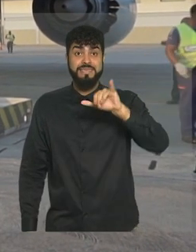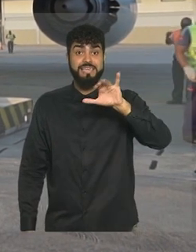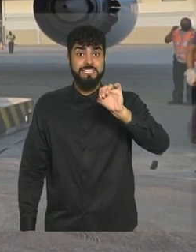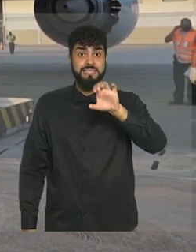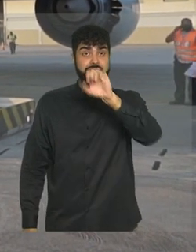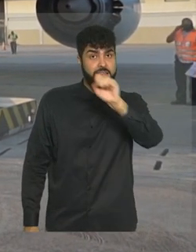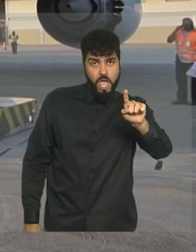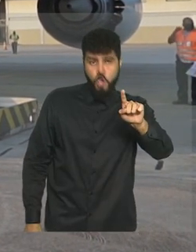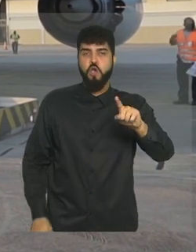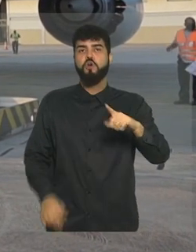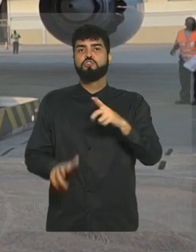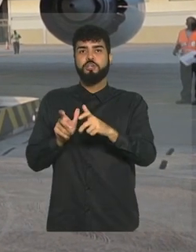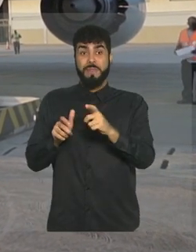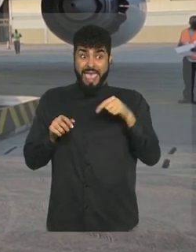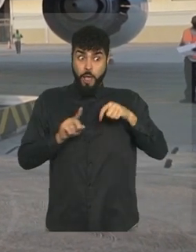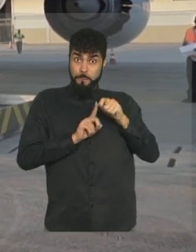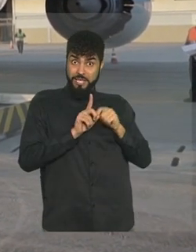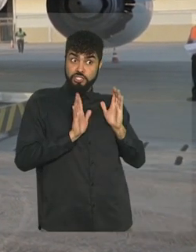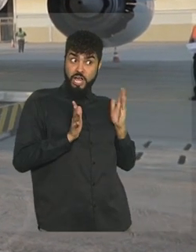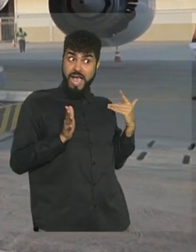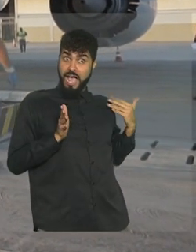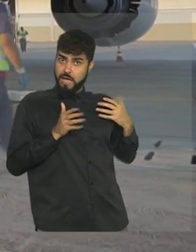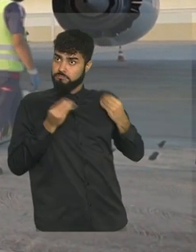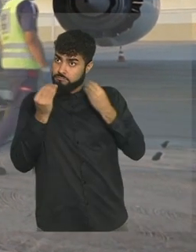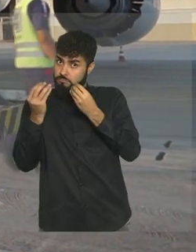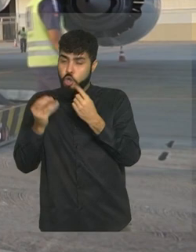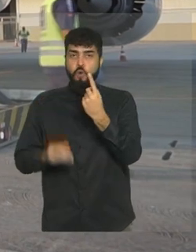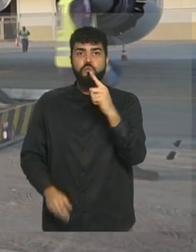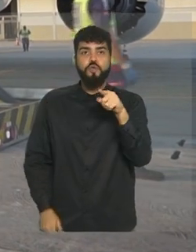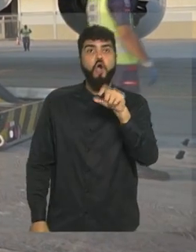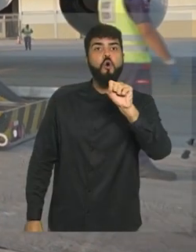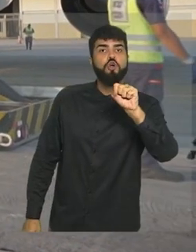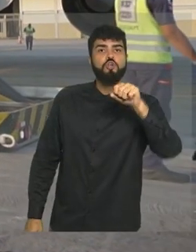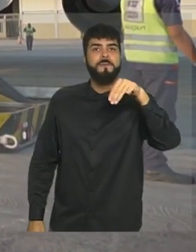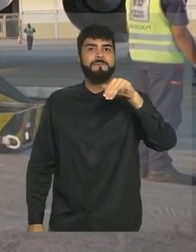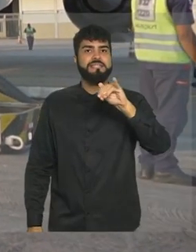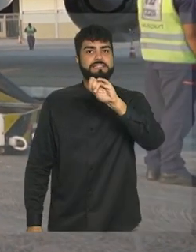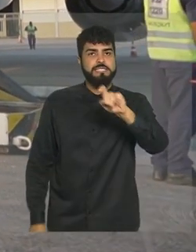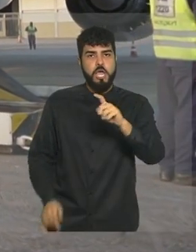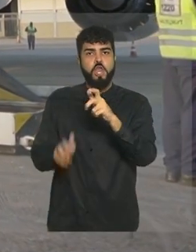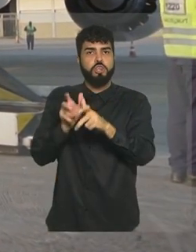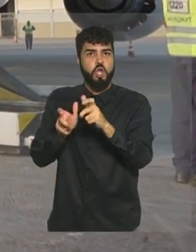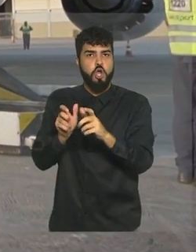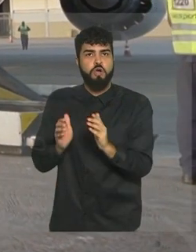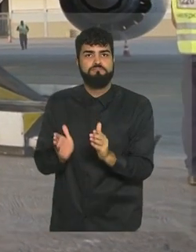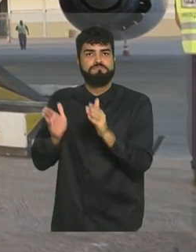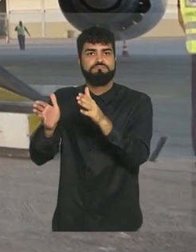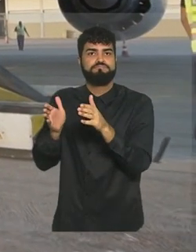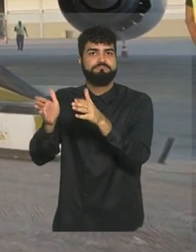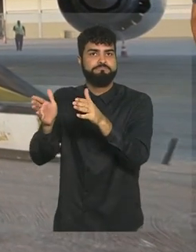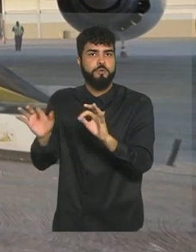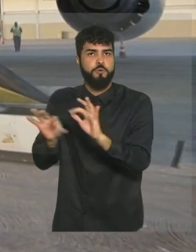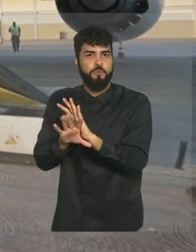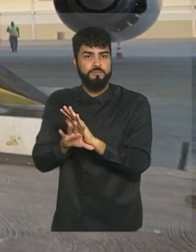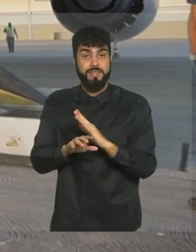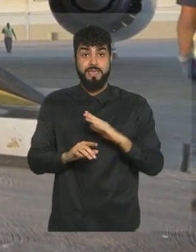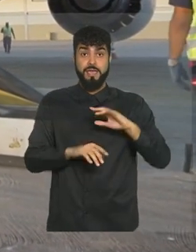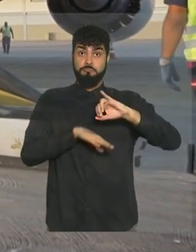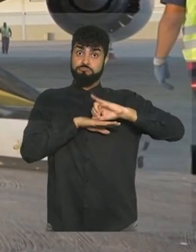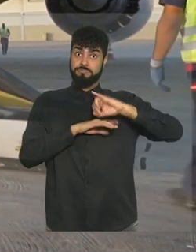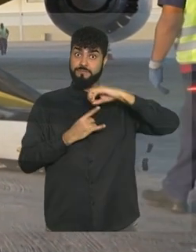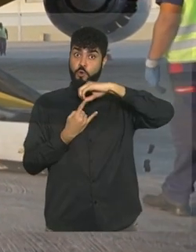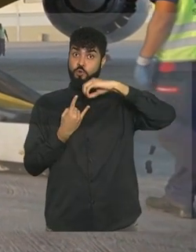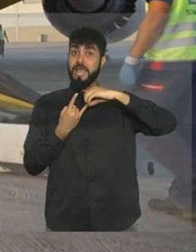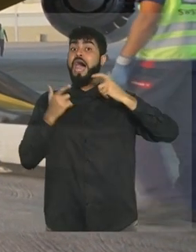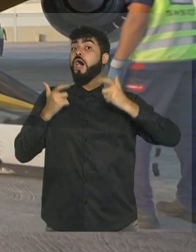já foram entregues 1 milhão e 800 mil doses. Lembrando, destacando que a sede da Fundação Oswaldo Cruz fica